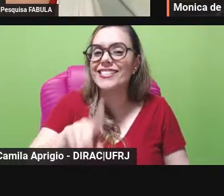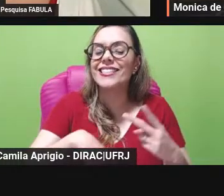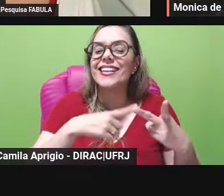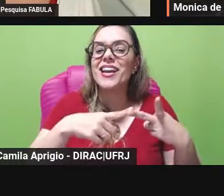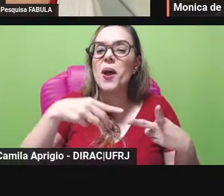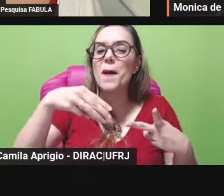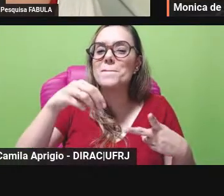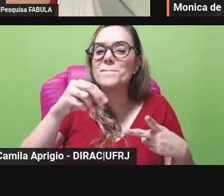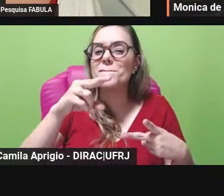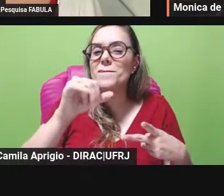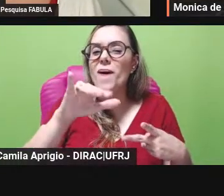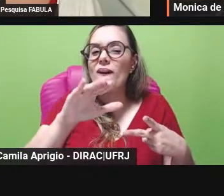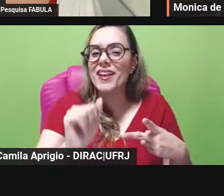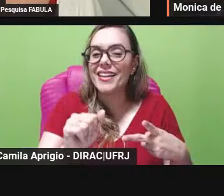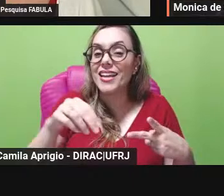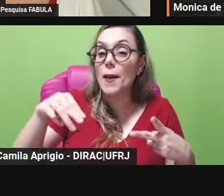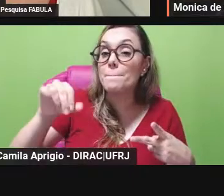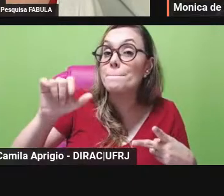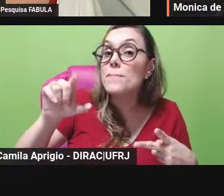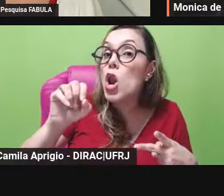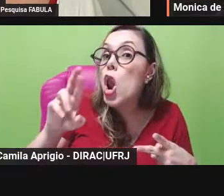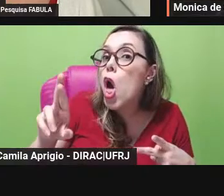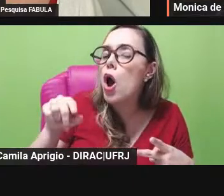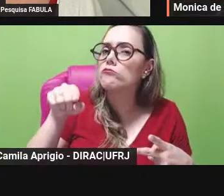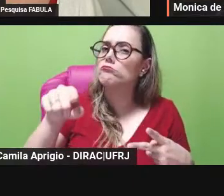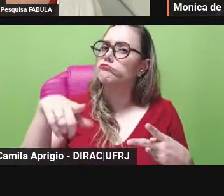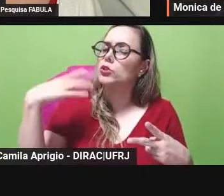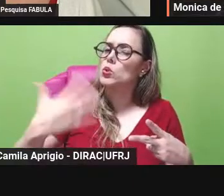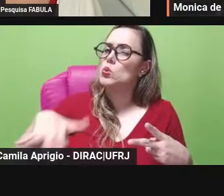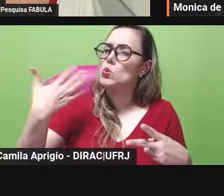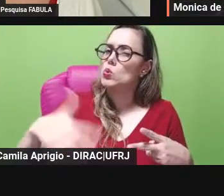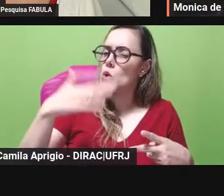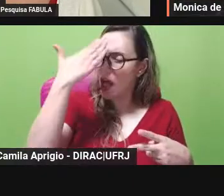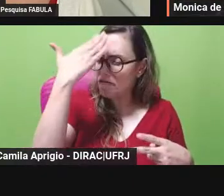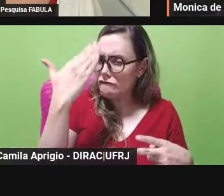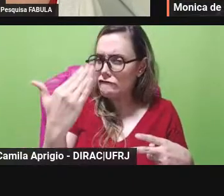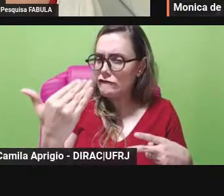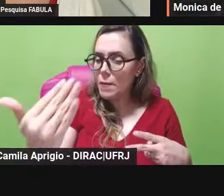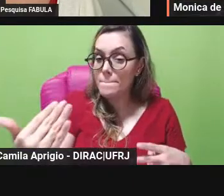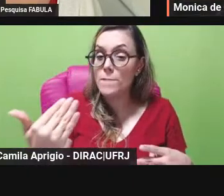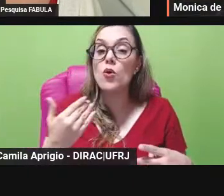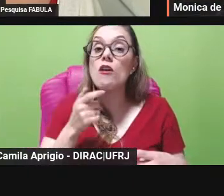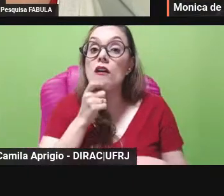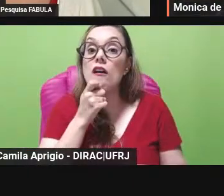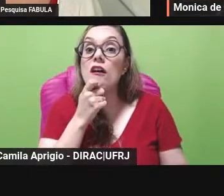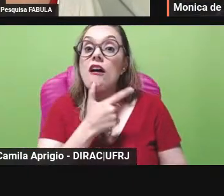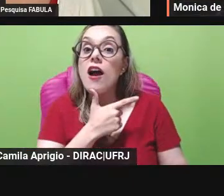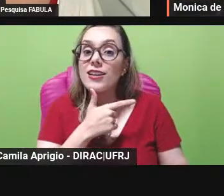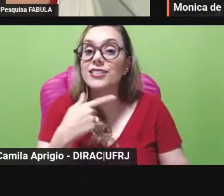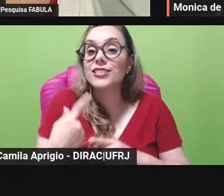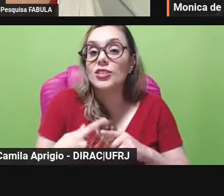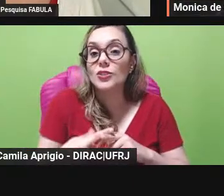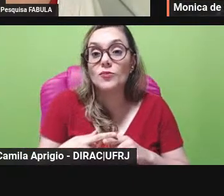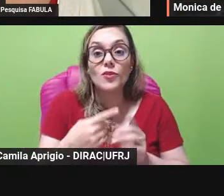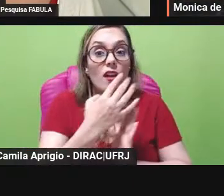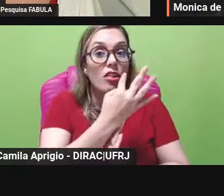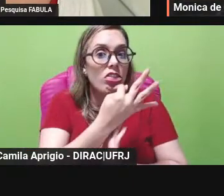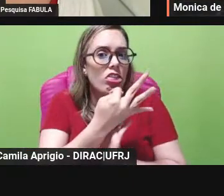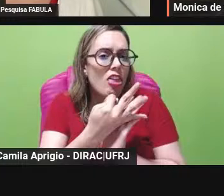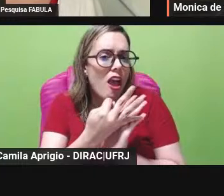coisa mais profunda complexa engraçada de que os textos do Milor Fernandes